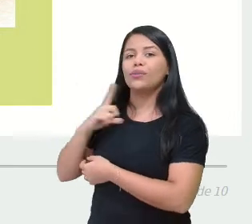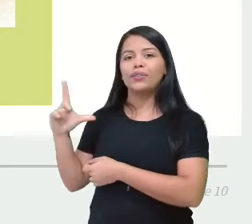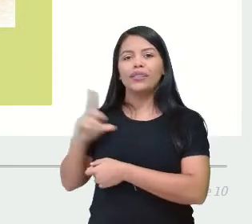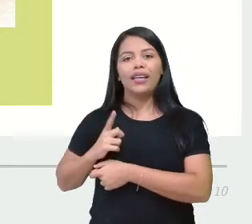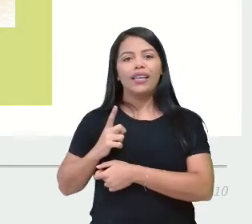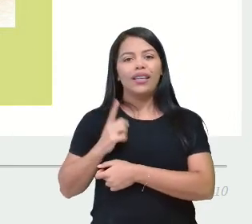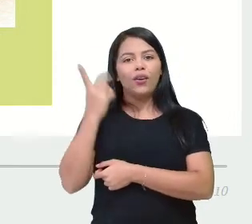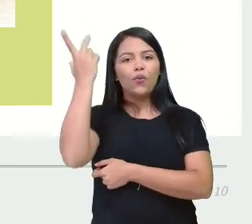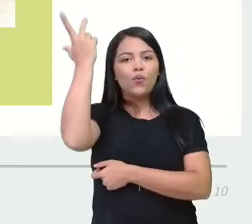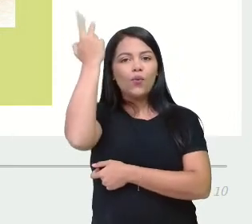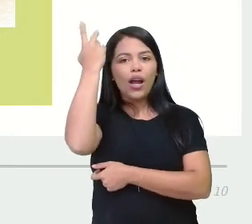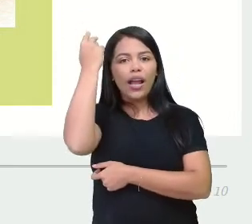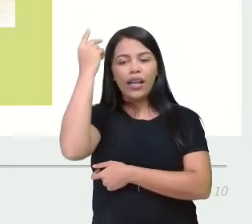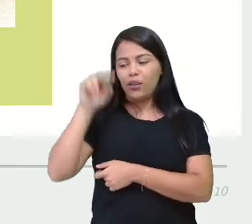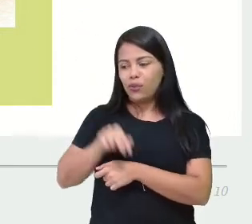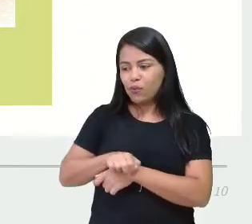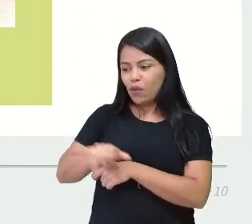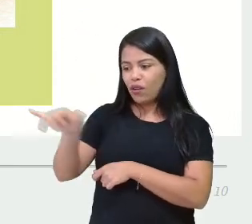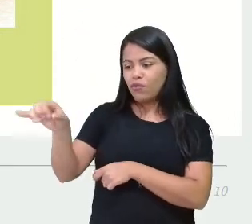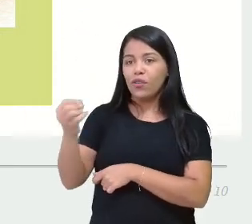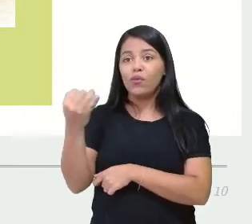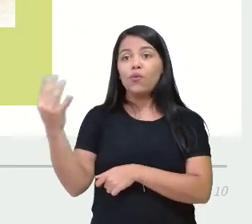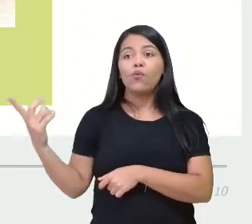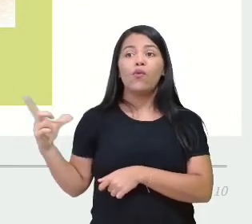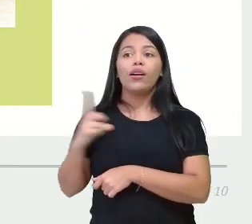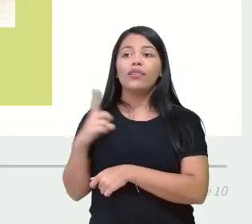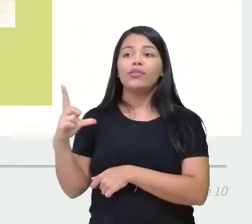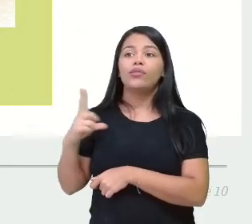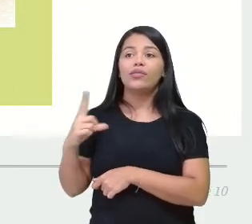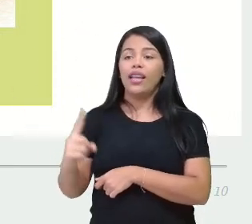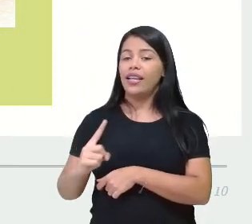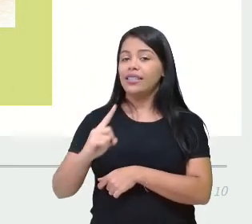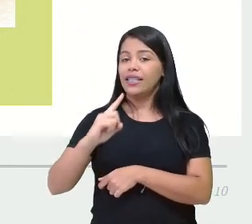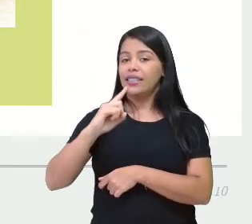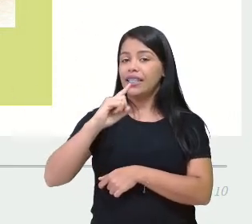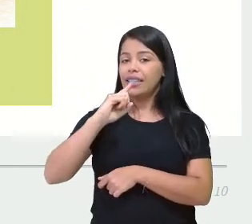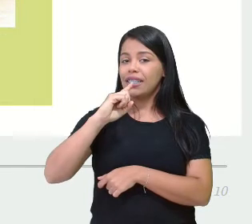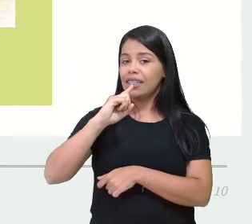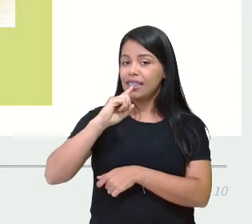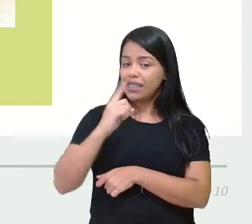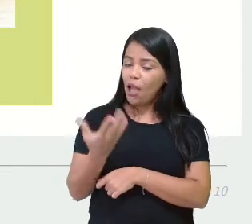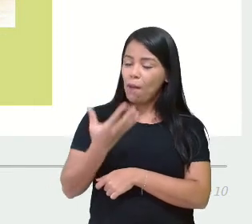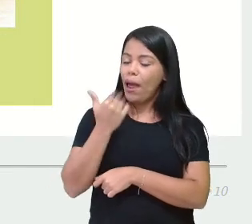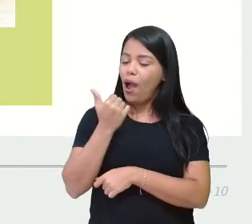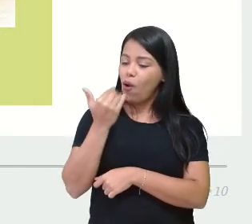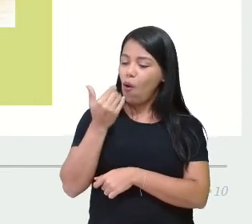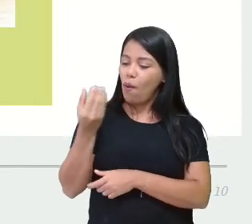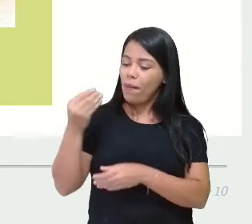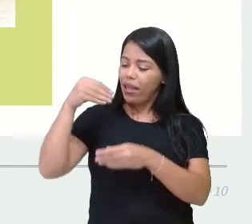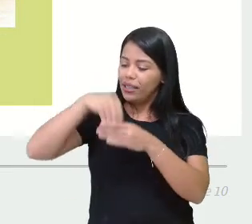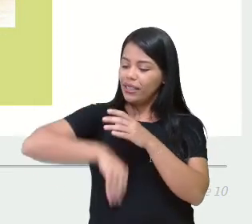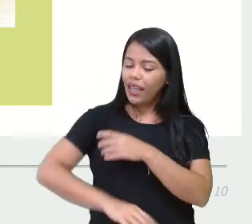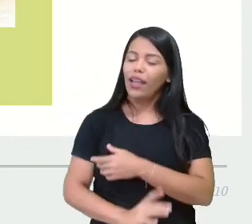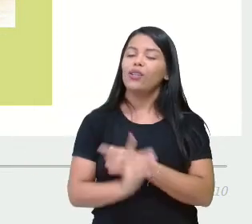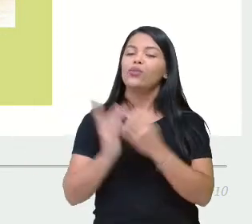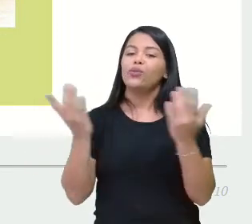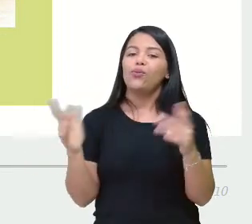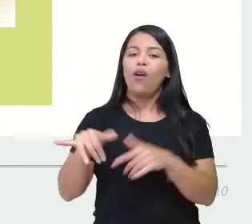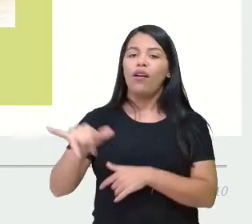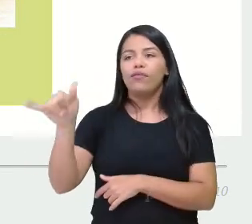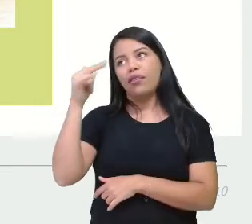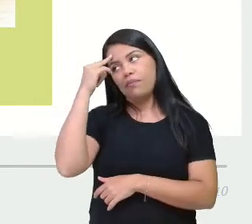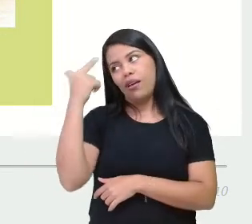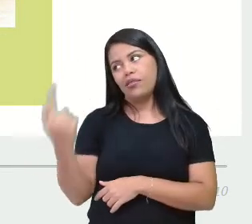estão levando uma cenoura de lanche para comer no avião. Imagina, professora, que além de encher o avião, ainda foram